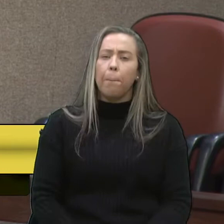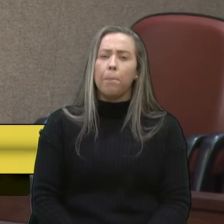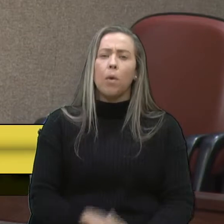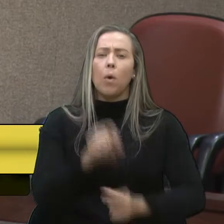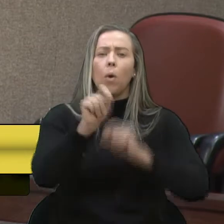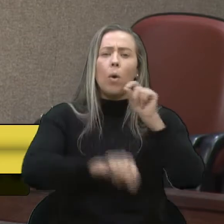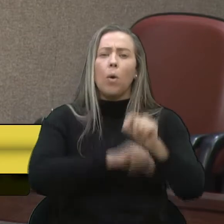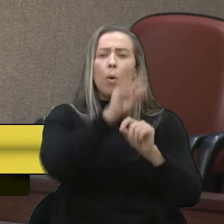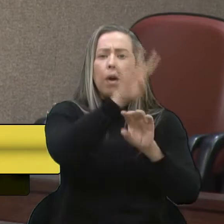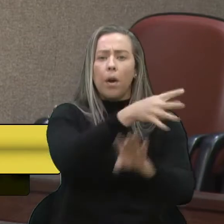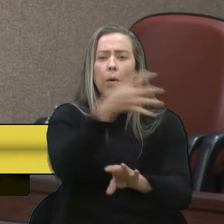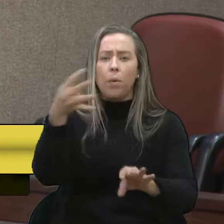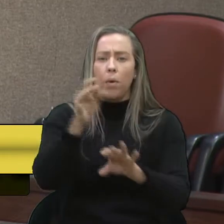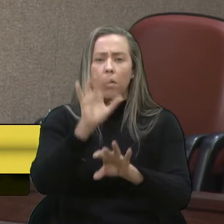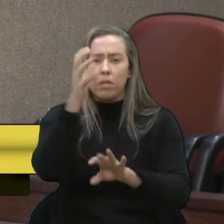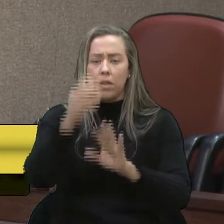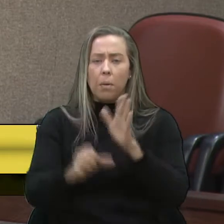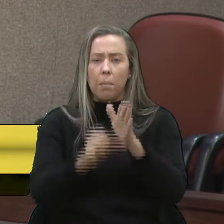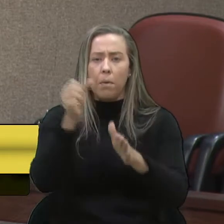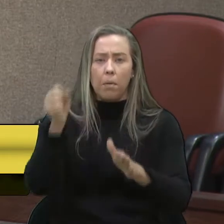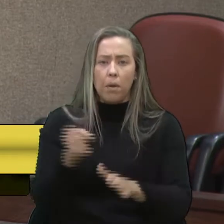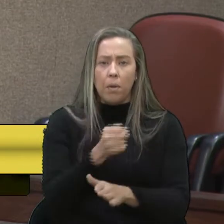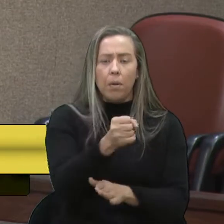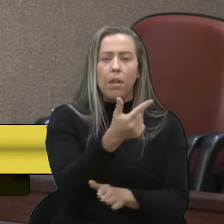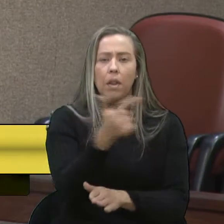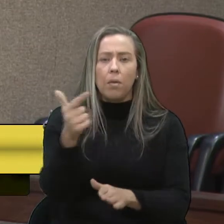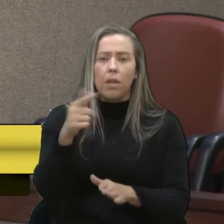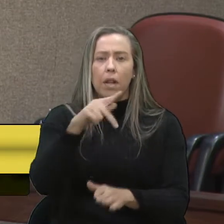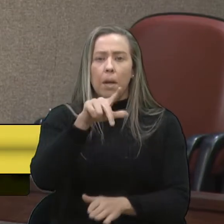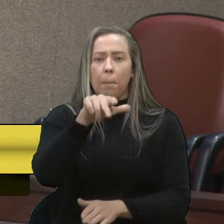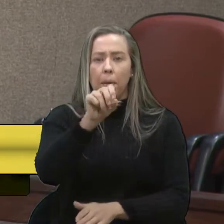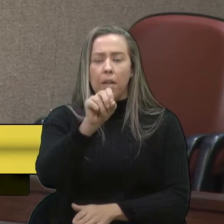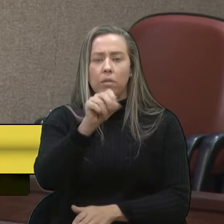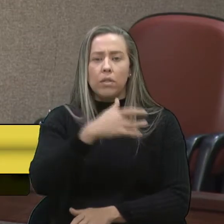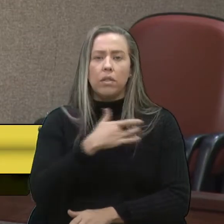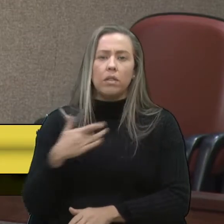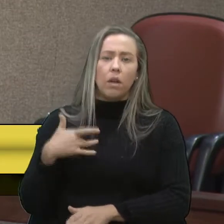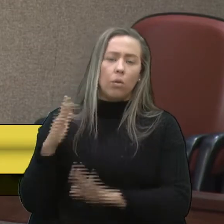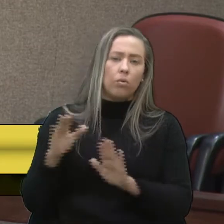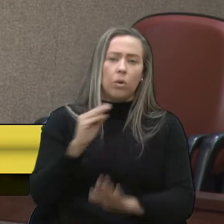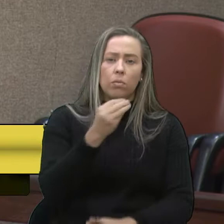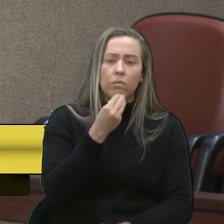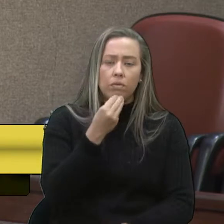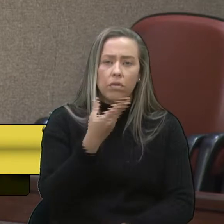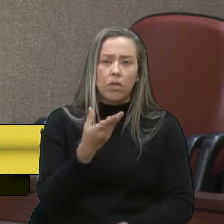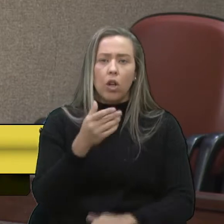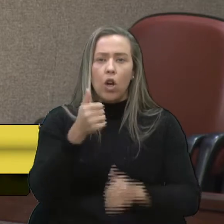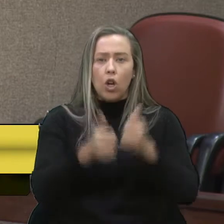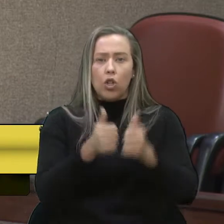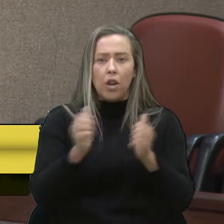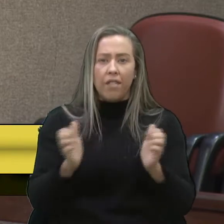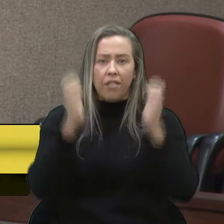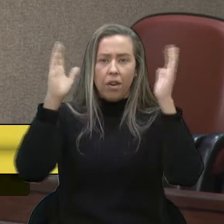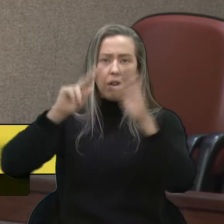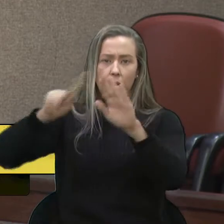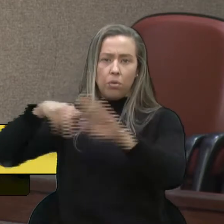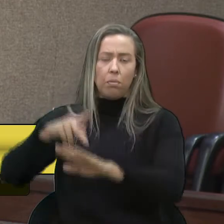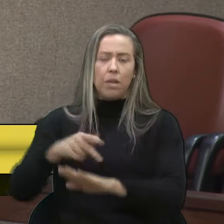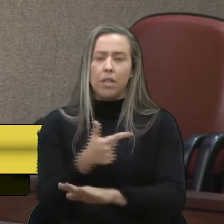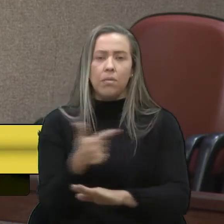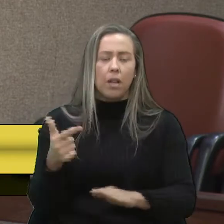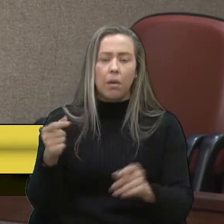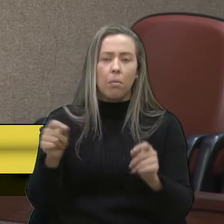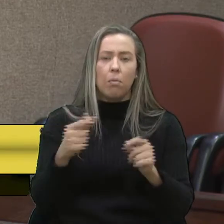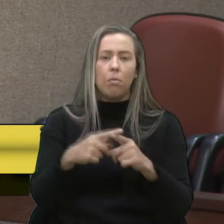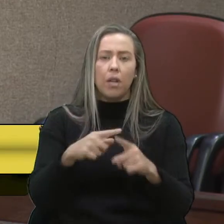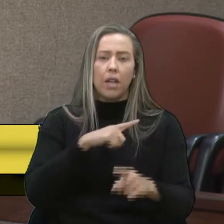cronograma do que aconteceu? Bom, primeiramente ele não tem plano de saúde por um motivo óbvio, né? Ele joga no exterior, então não cabe ele ter